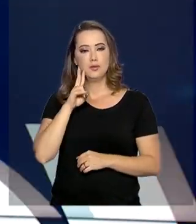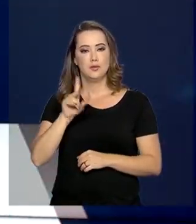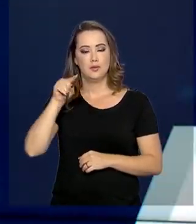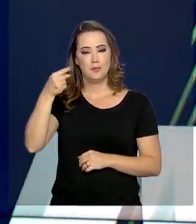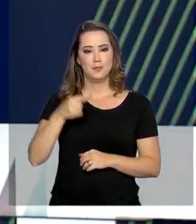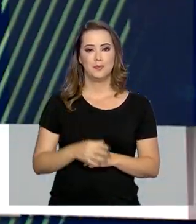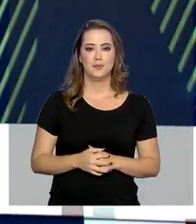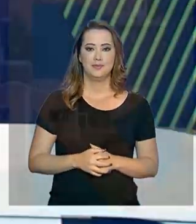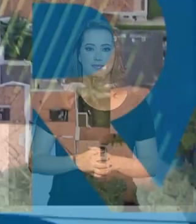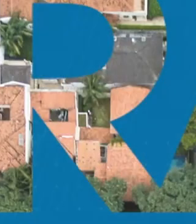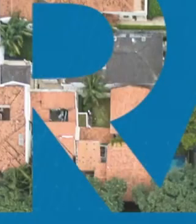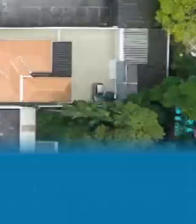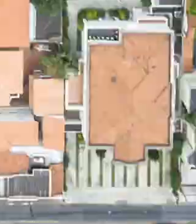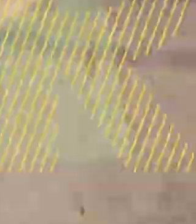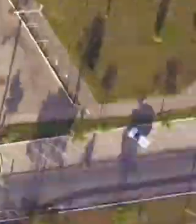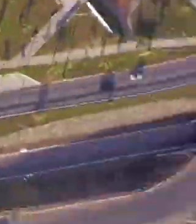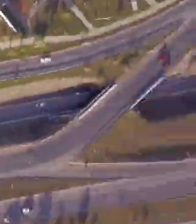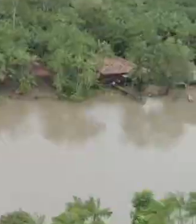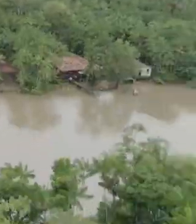na segunda.